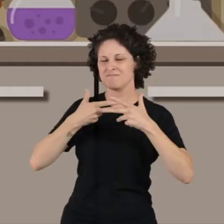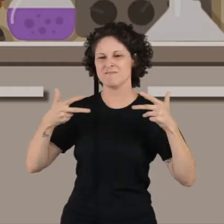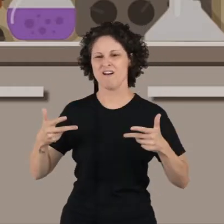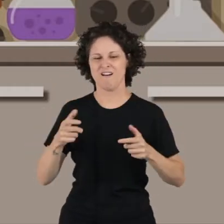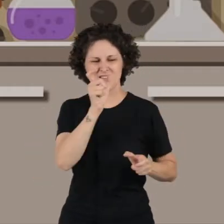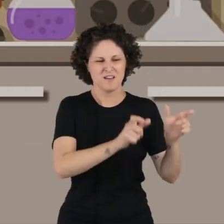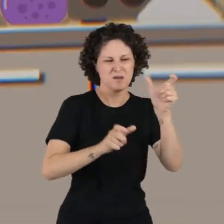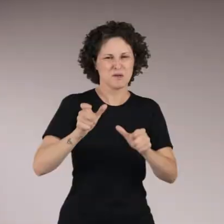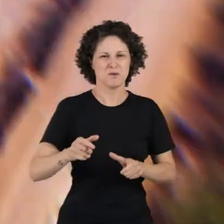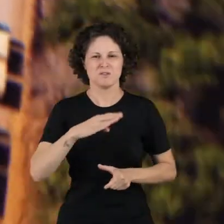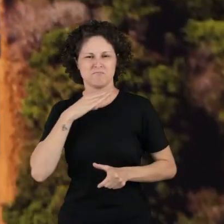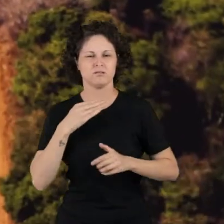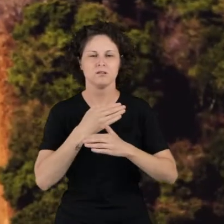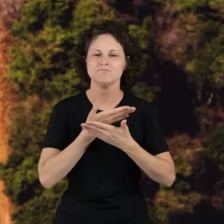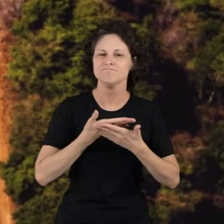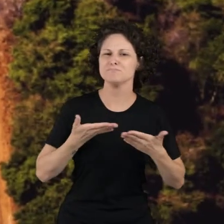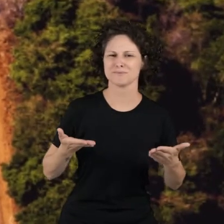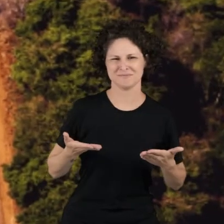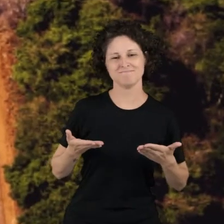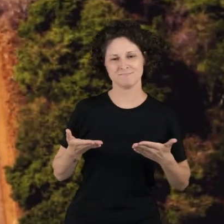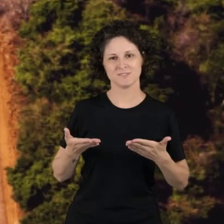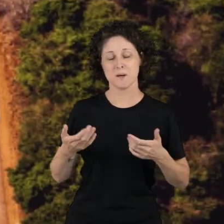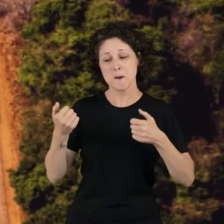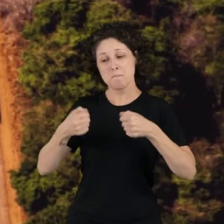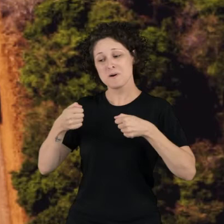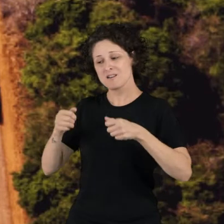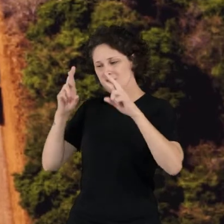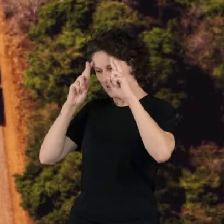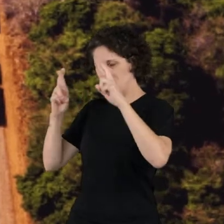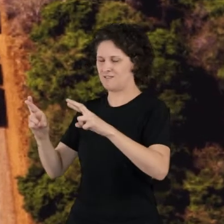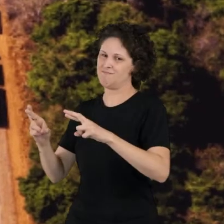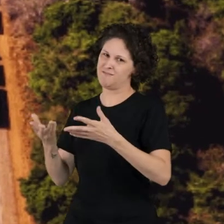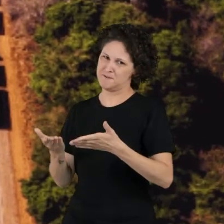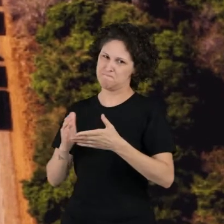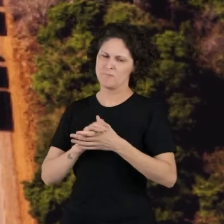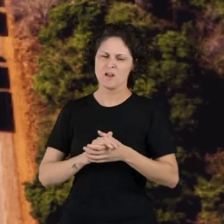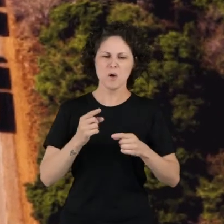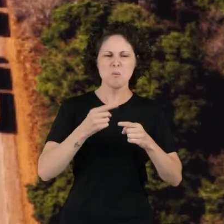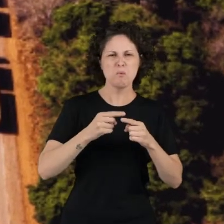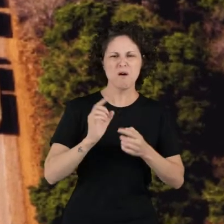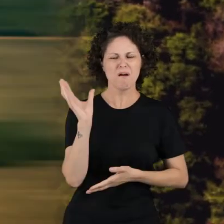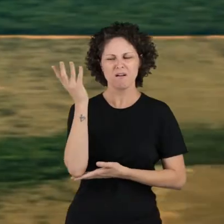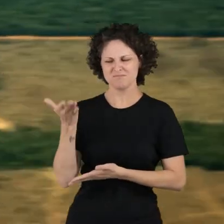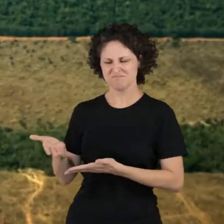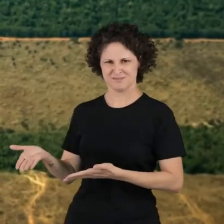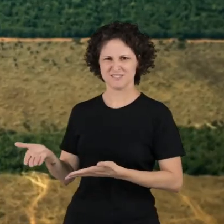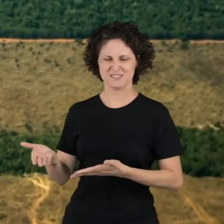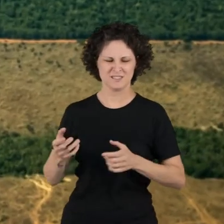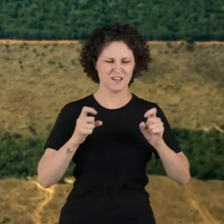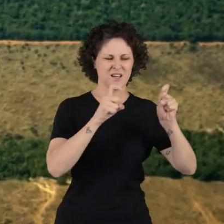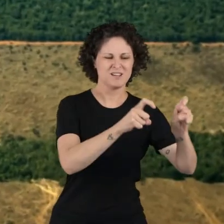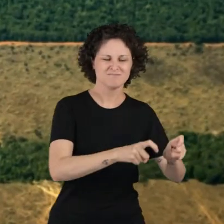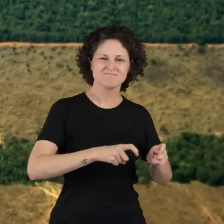também a nós mesmos. Uma das principais causas do desmatamento é a exploração de áreas para a agricultura e a pecuária, a